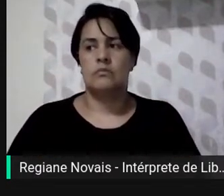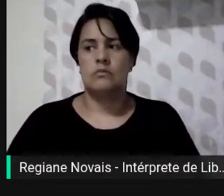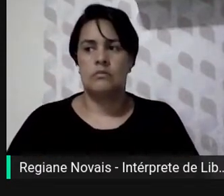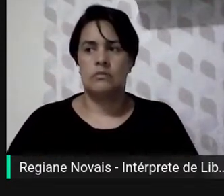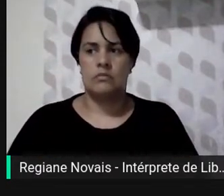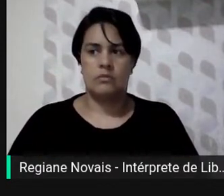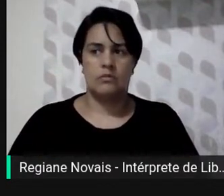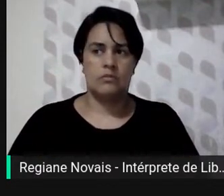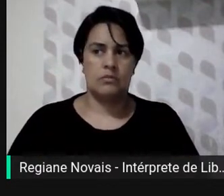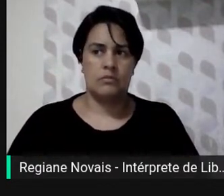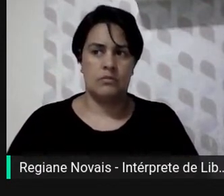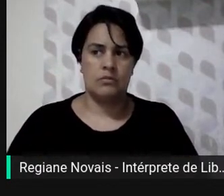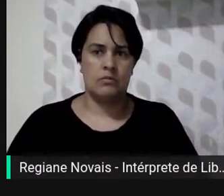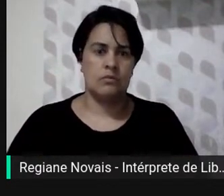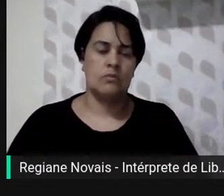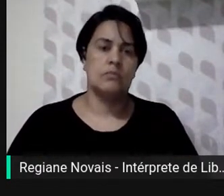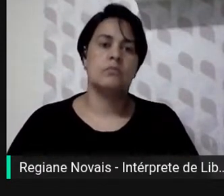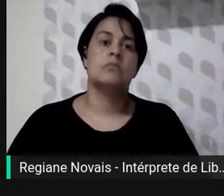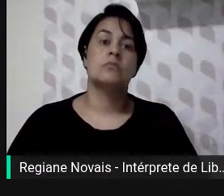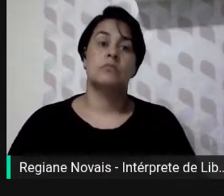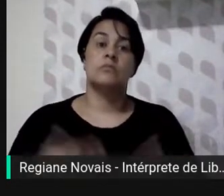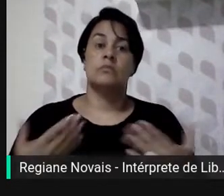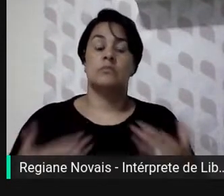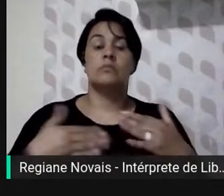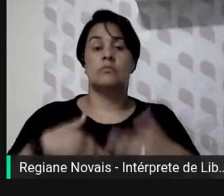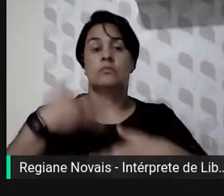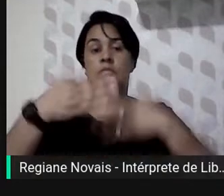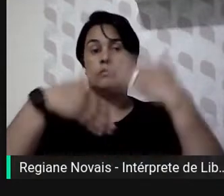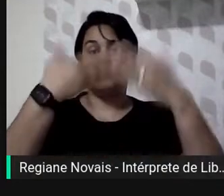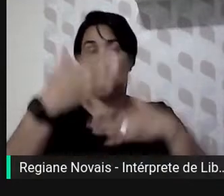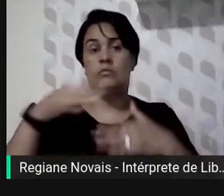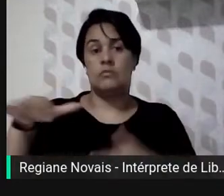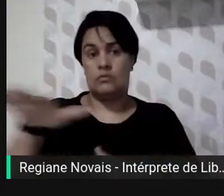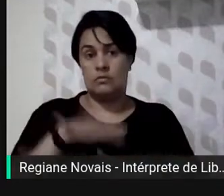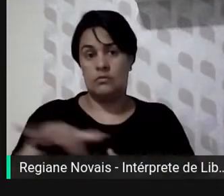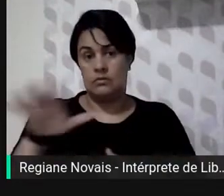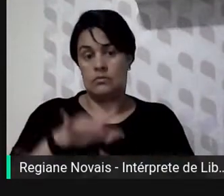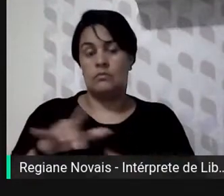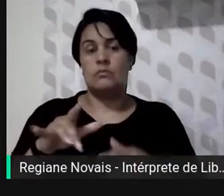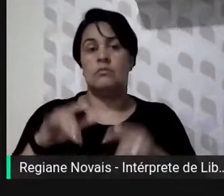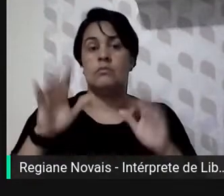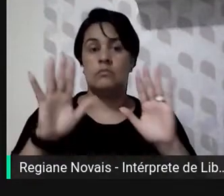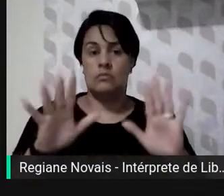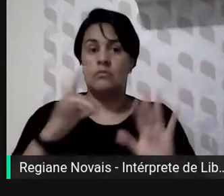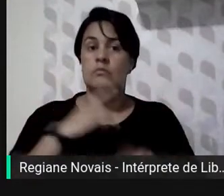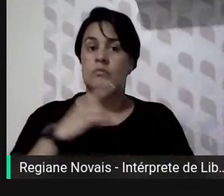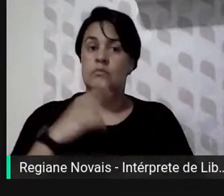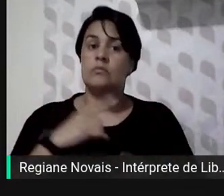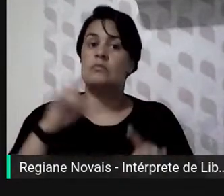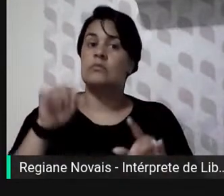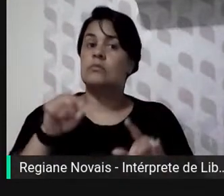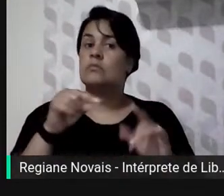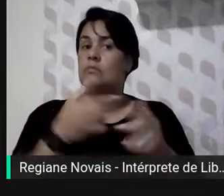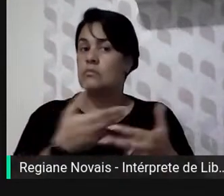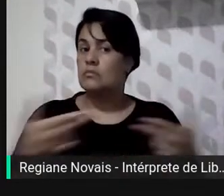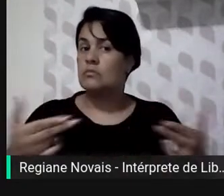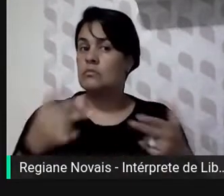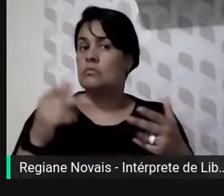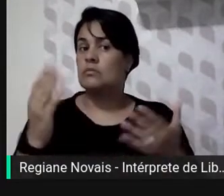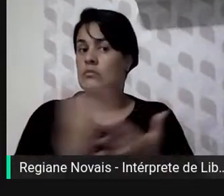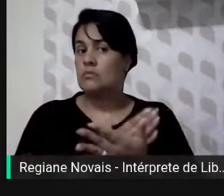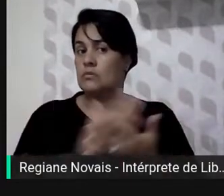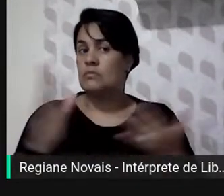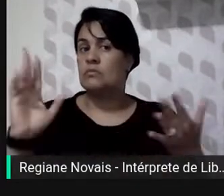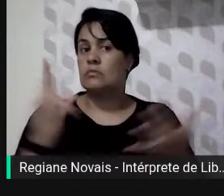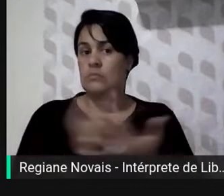Então, vejam, para o desempenho da unidade administrativa, nós temos aqui uma exemplificação de algo que acontece hoje